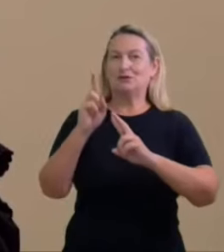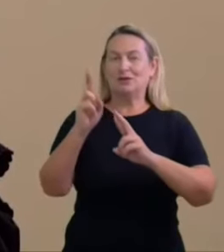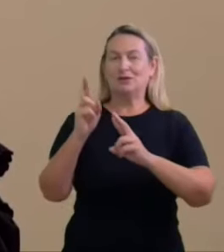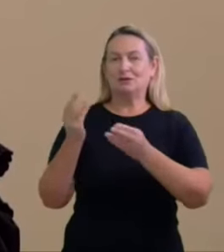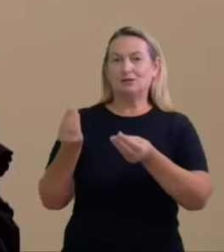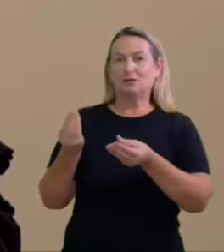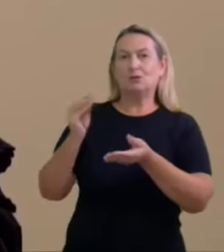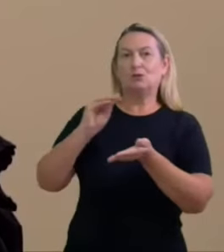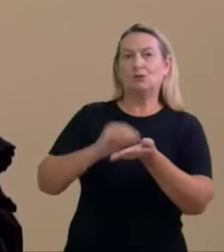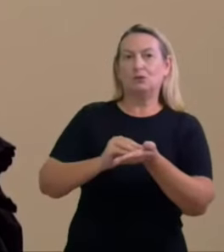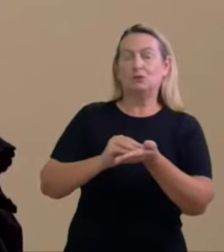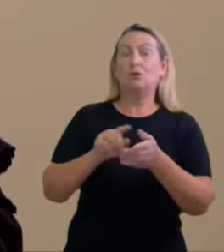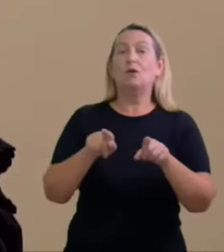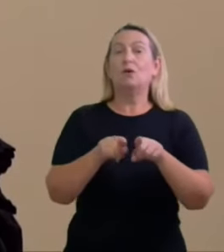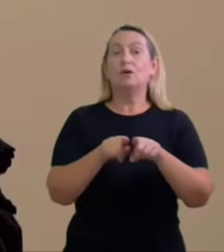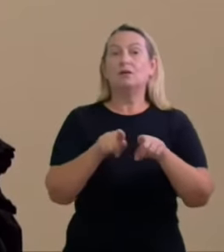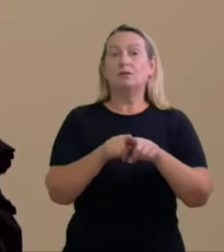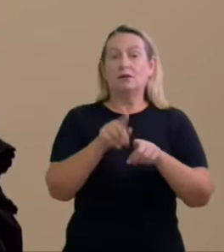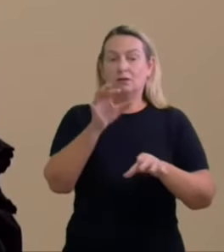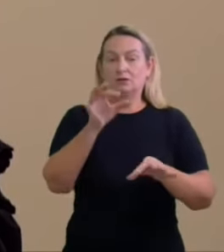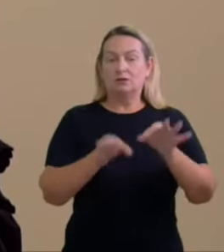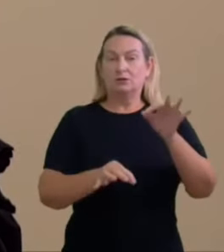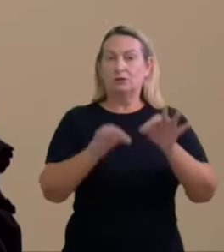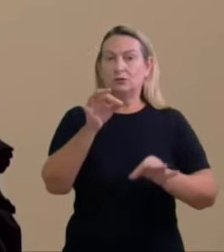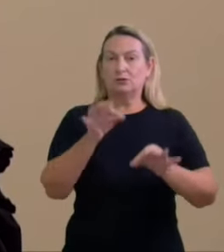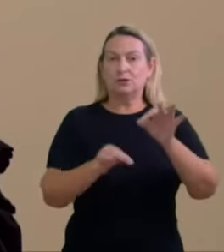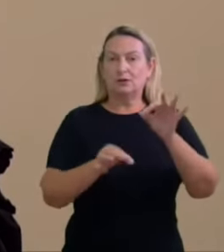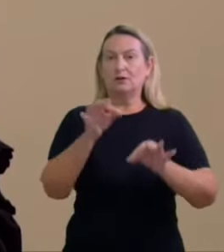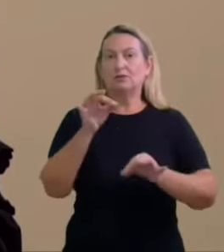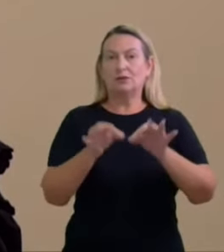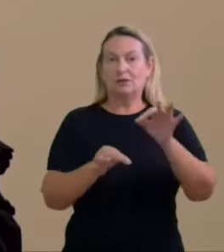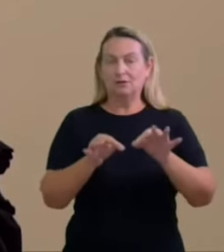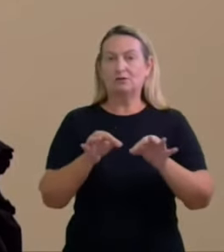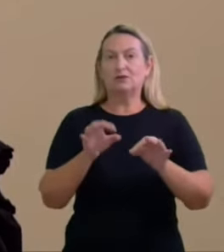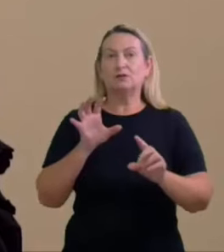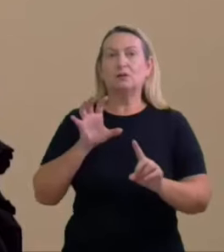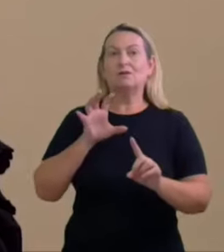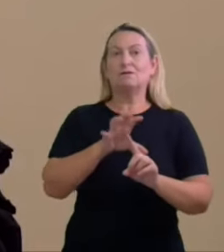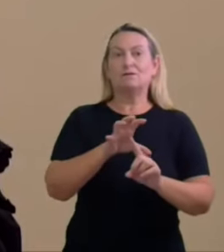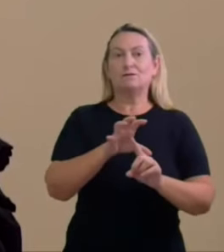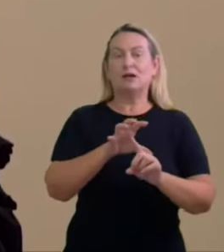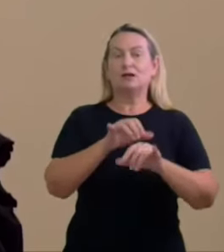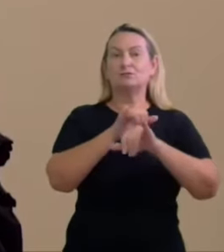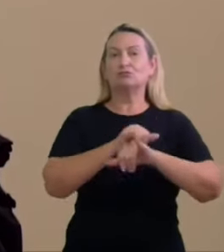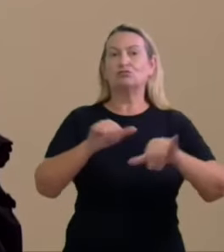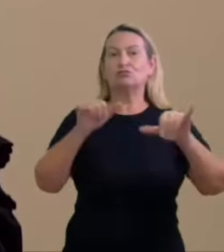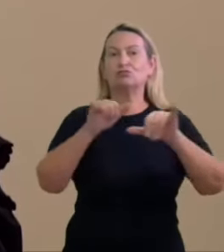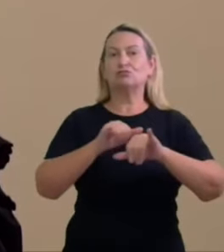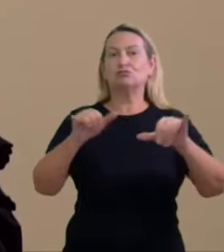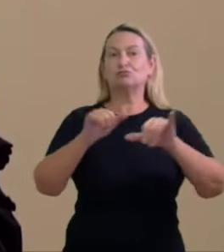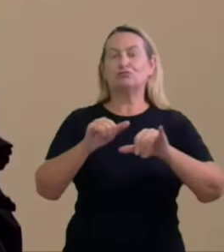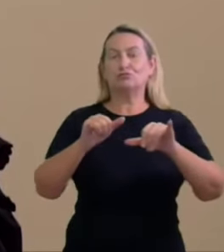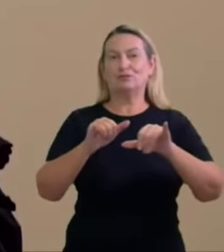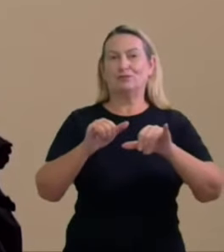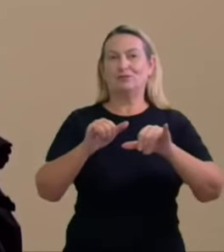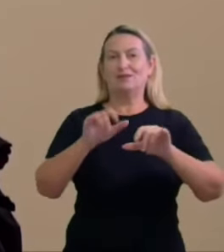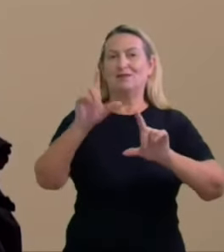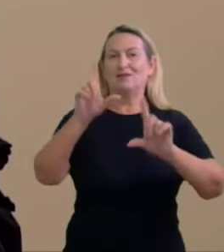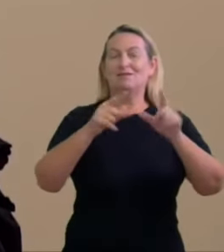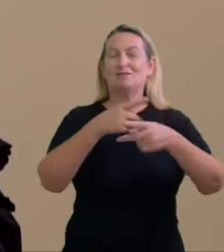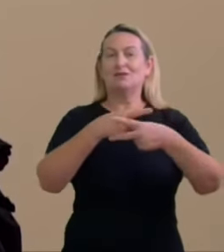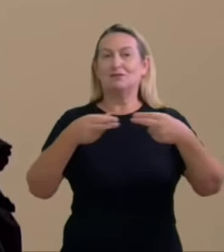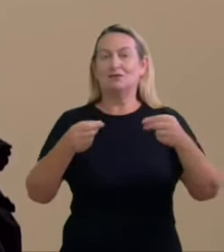no dia do julgamento aqui os capazes de na guerra de narrativas causar impacto midiático em razão da cifra milionária não é um fato notório